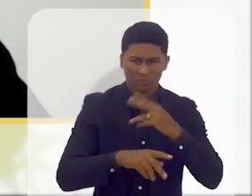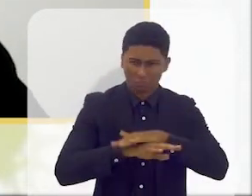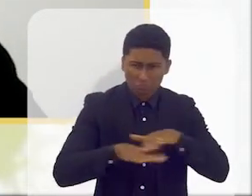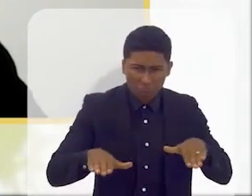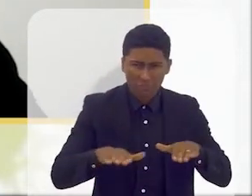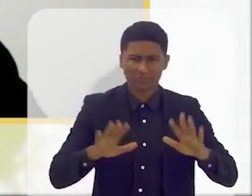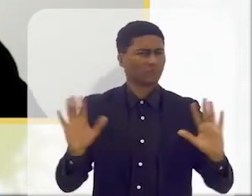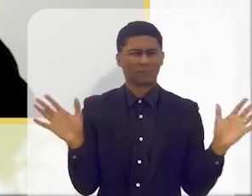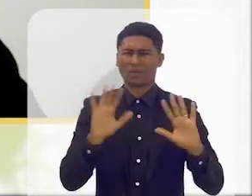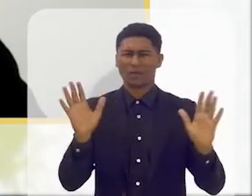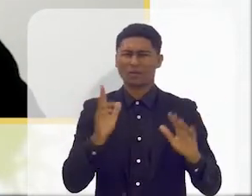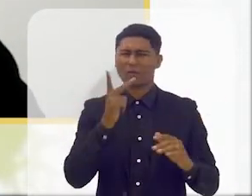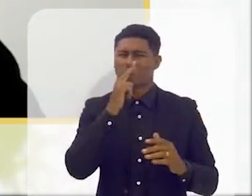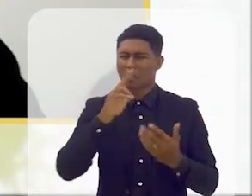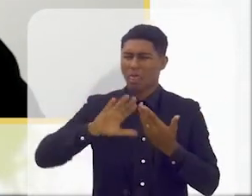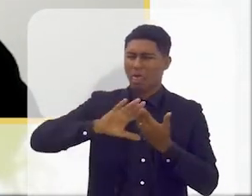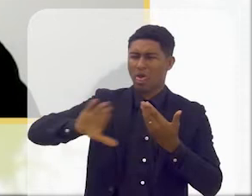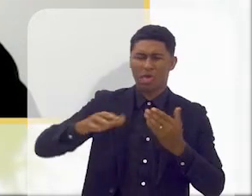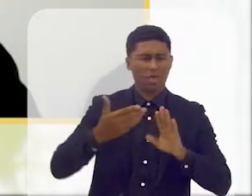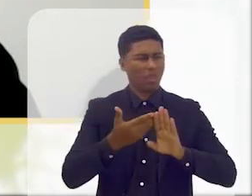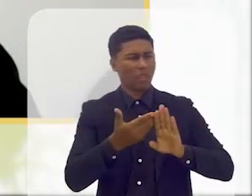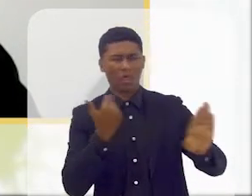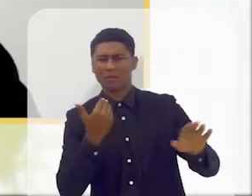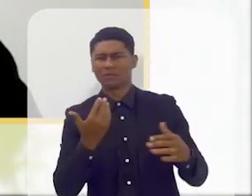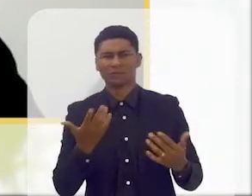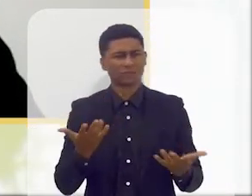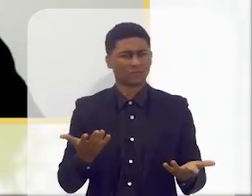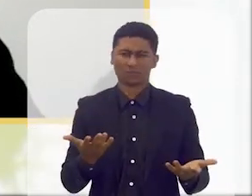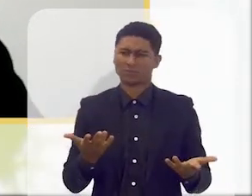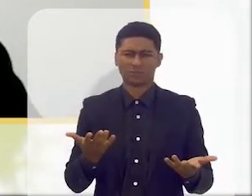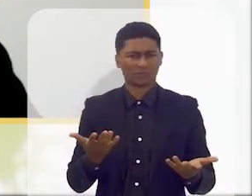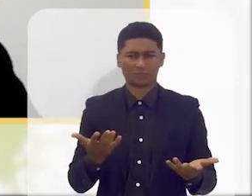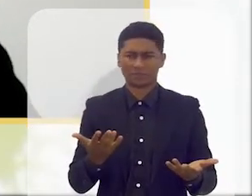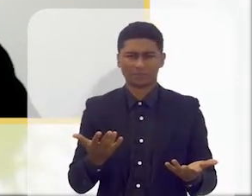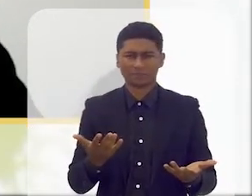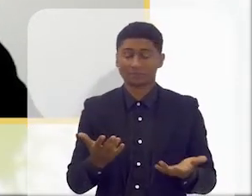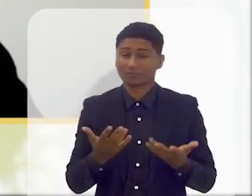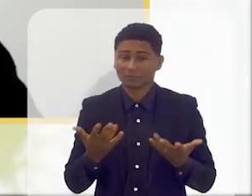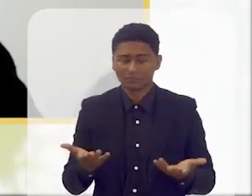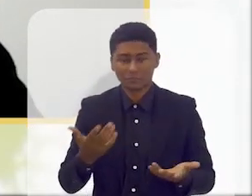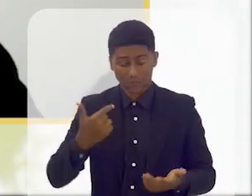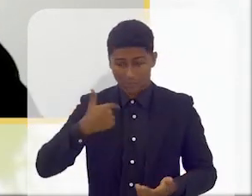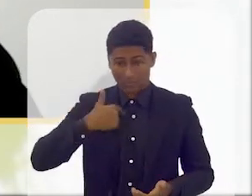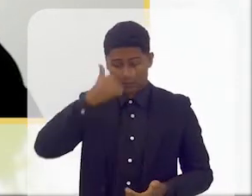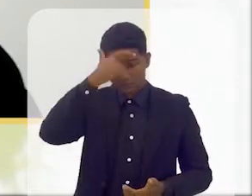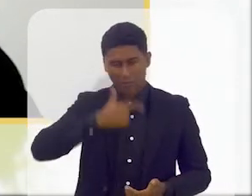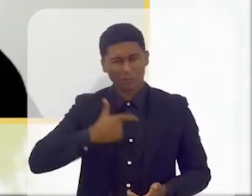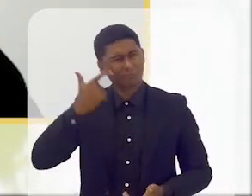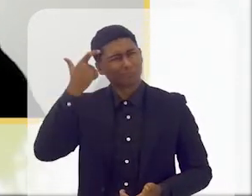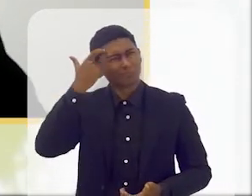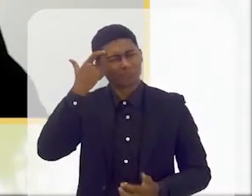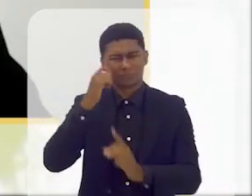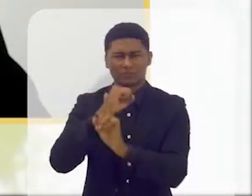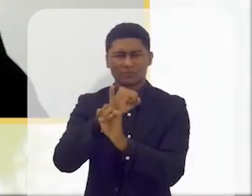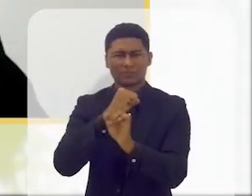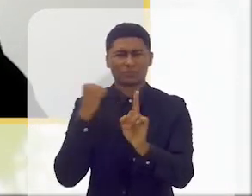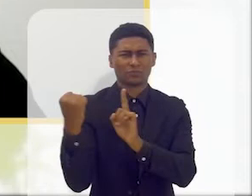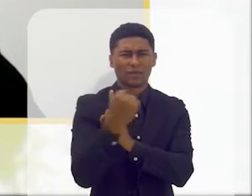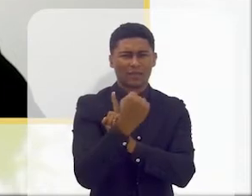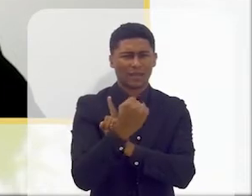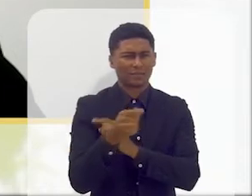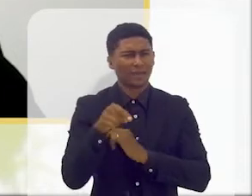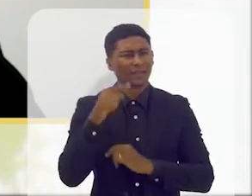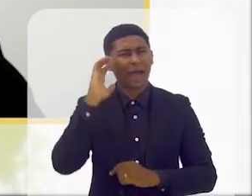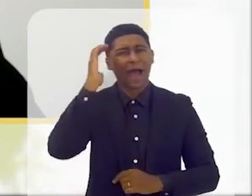segregar o modo que comunico. Portanto, não é possível eu querer ter uma sociedade que